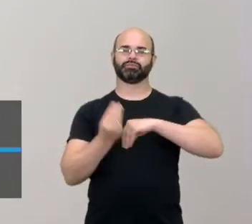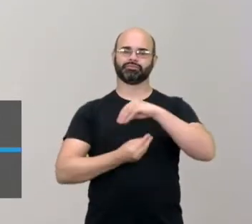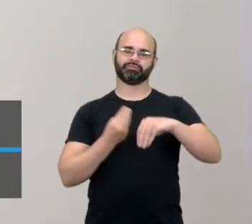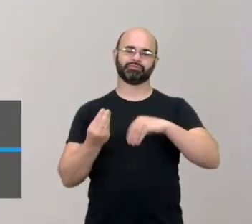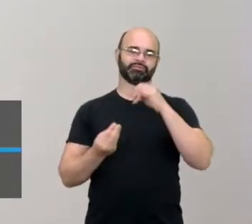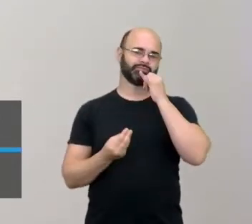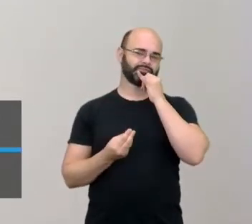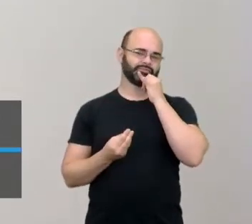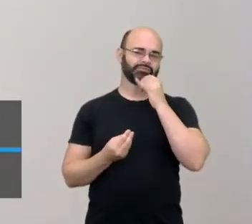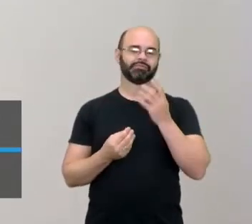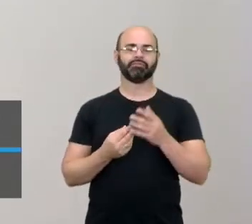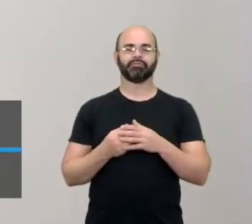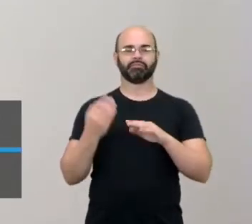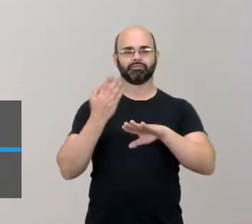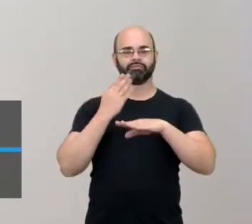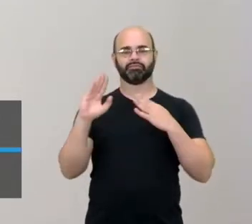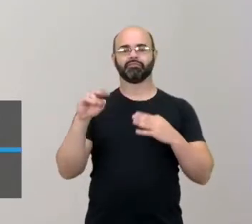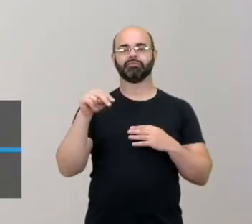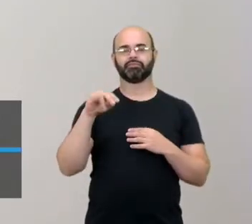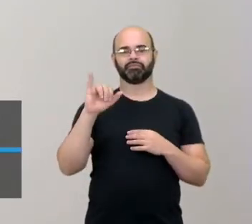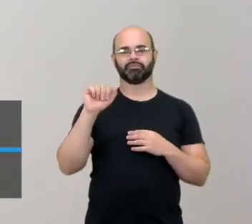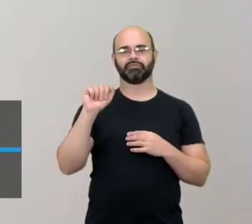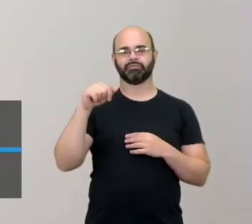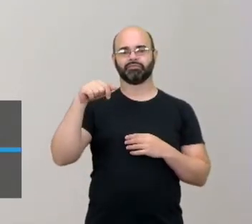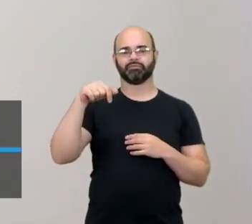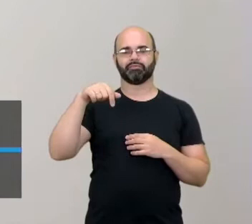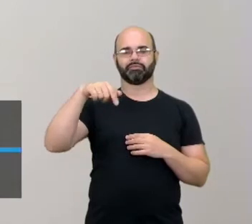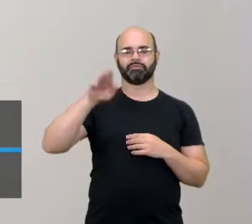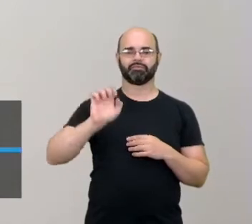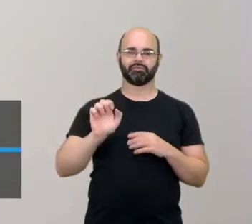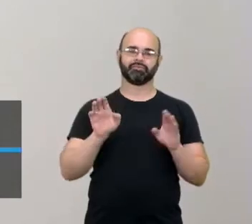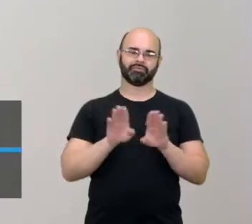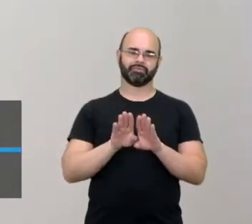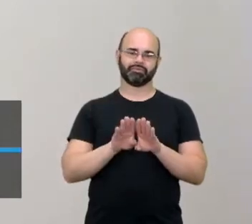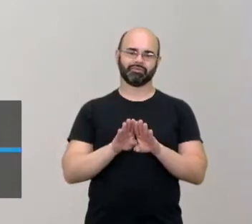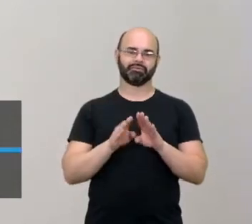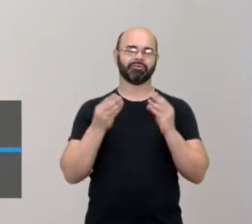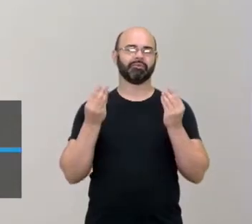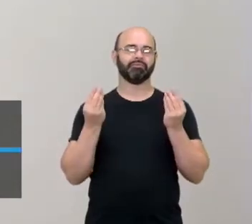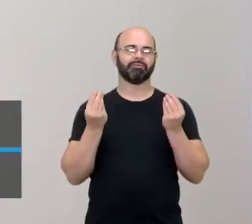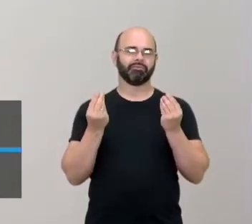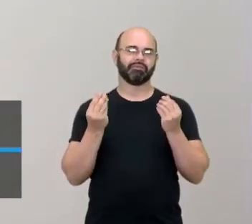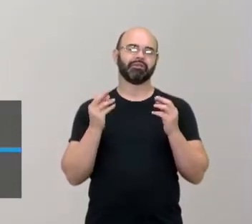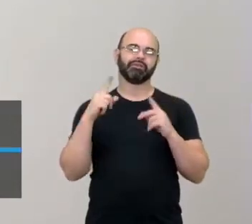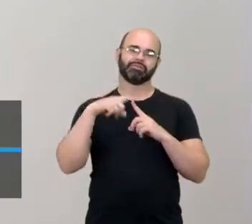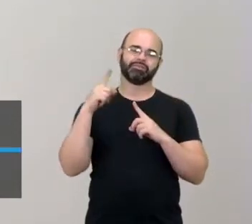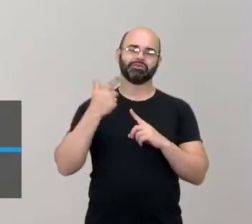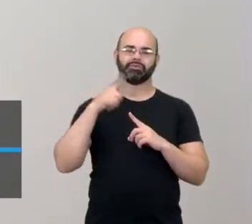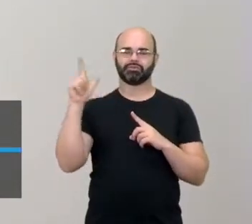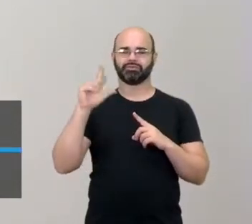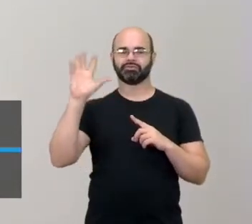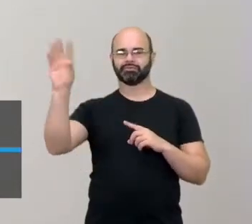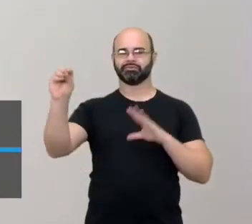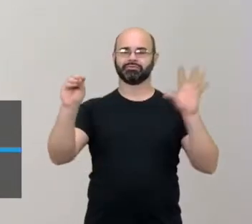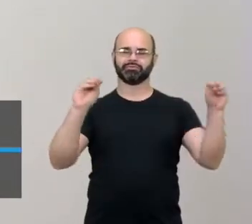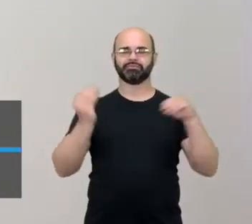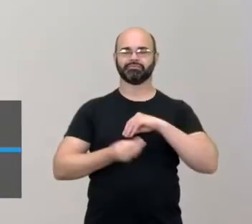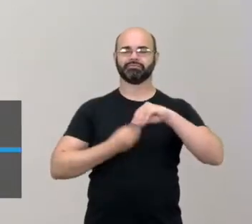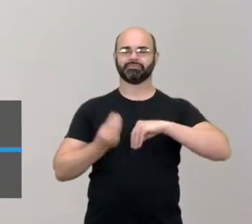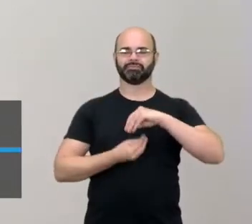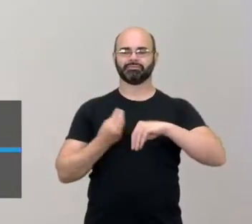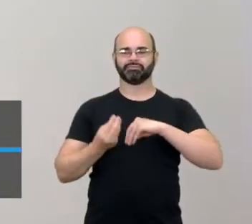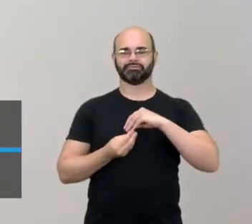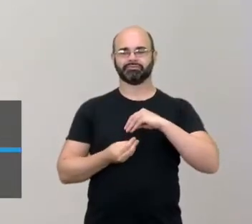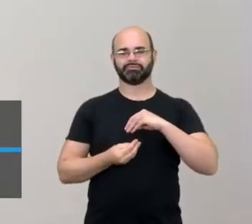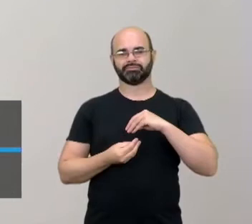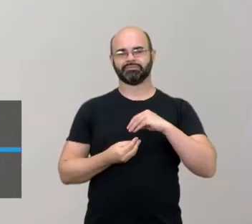por exemplo, no karatê tem um Miyagi, tem uma família Miyagi, mas é de outro estilo. Então, eles juntaram um monte de coisas. Tem